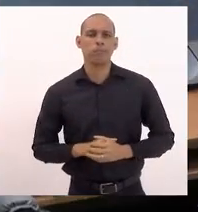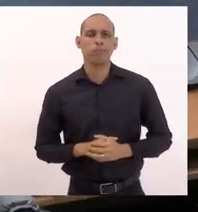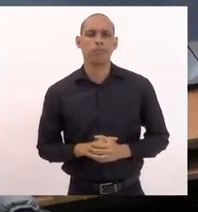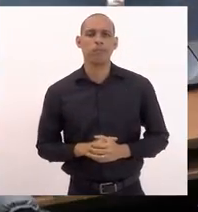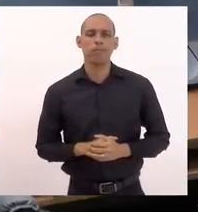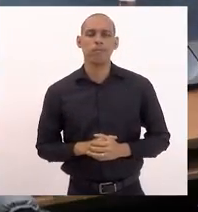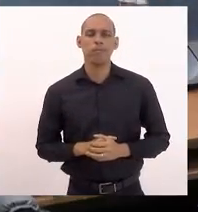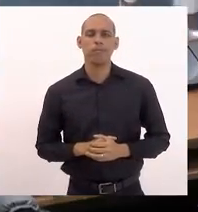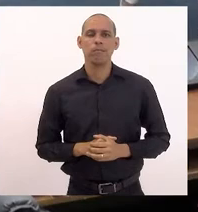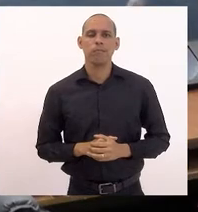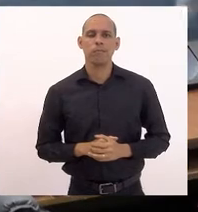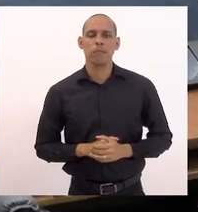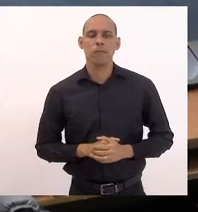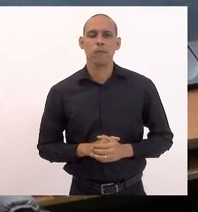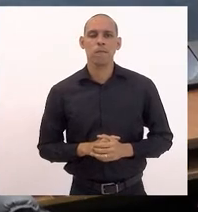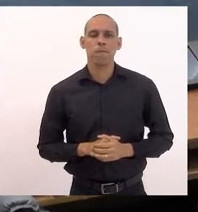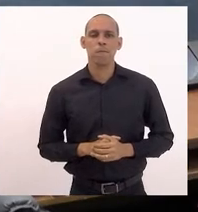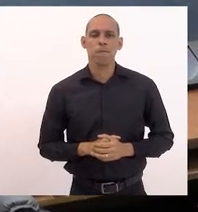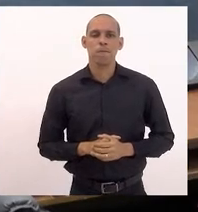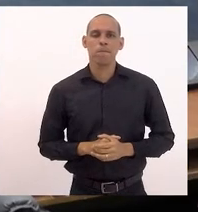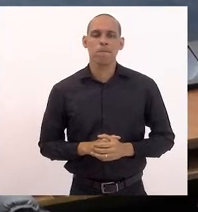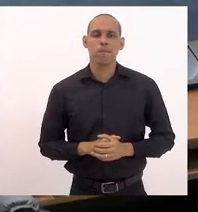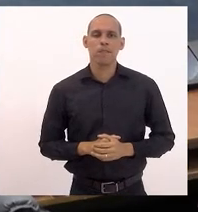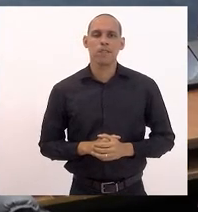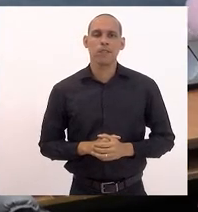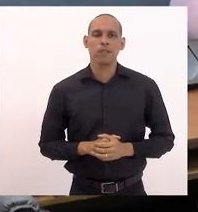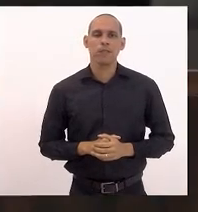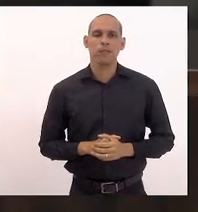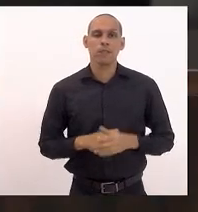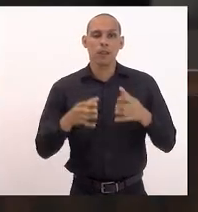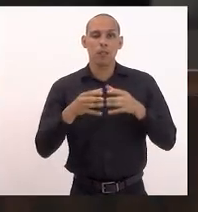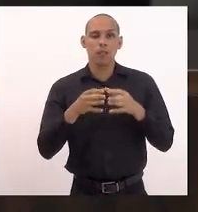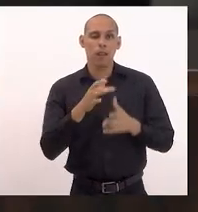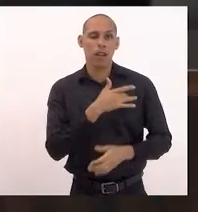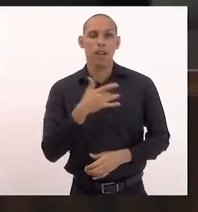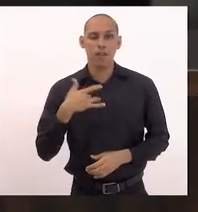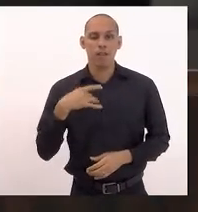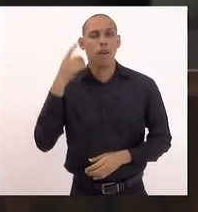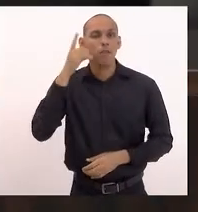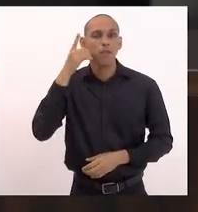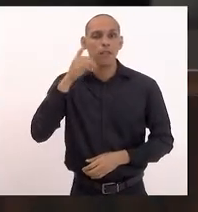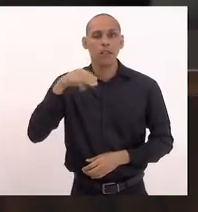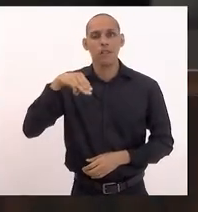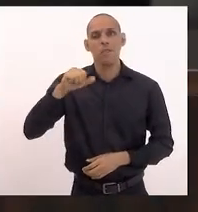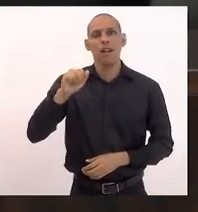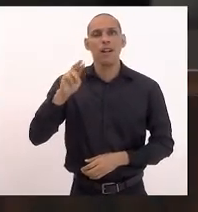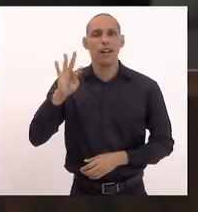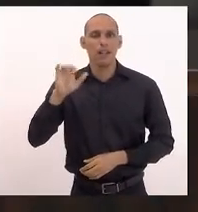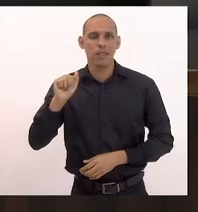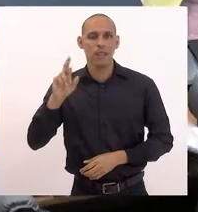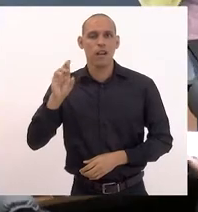sim, sim. Eu vou olhar isso com o tempo. Pela Comissão de Saúde, deputada Marta Rocha.